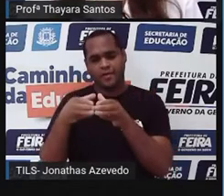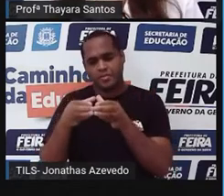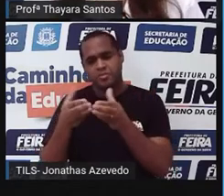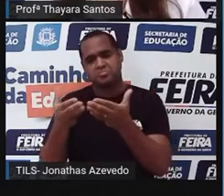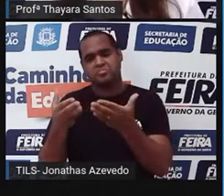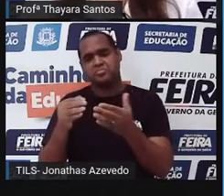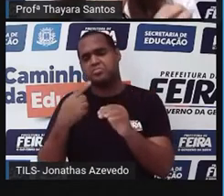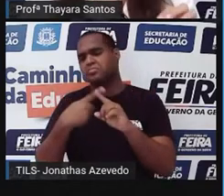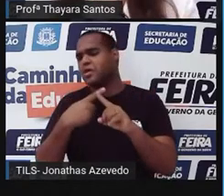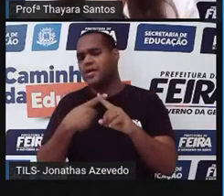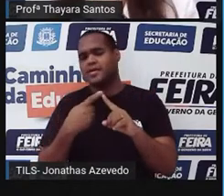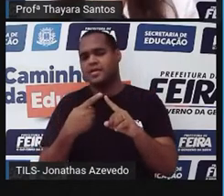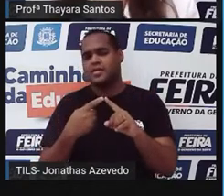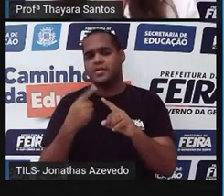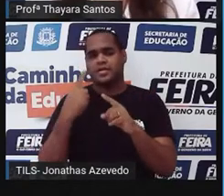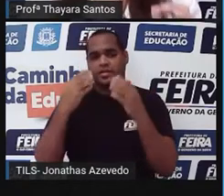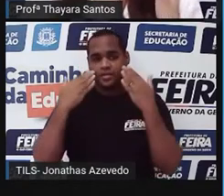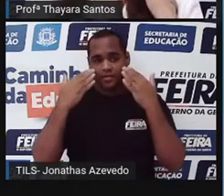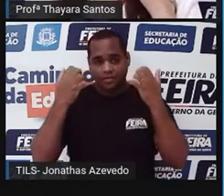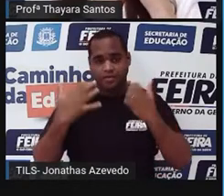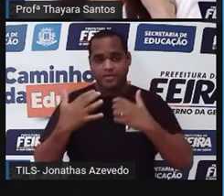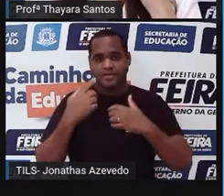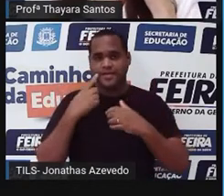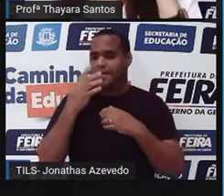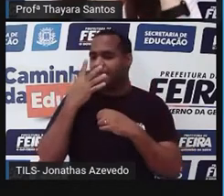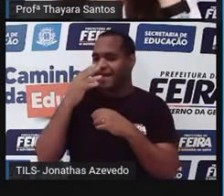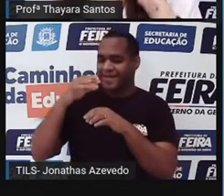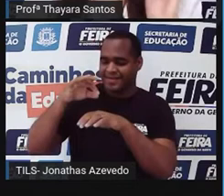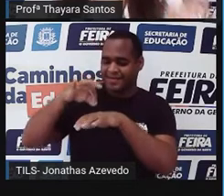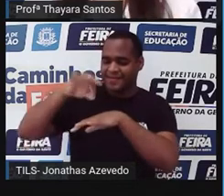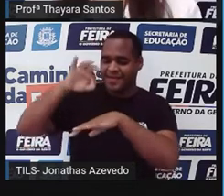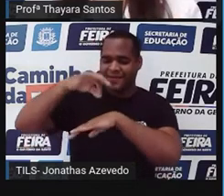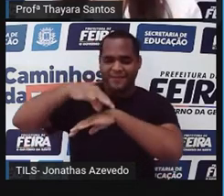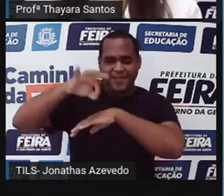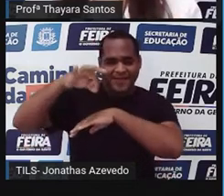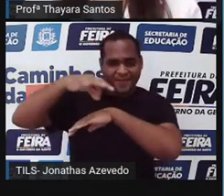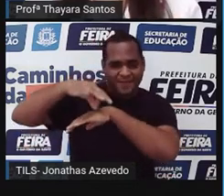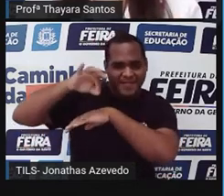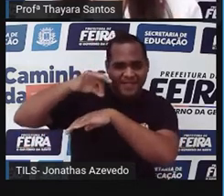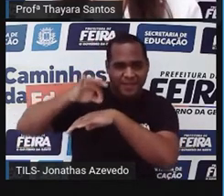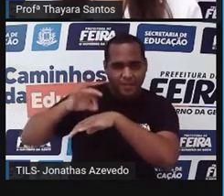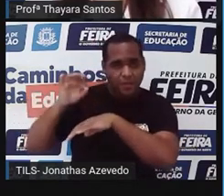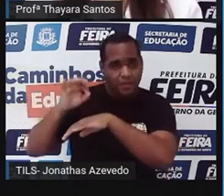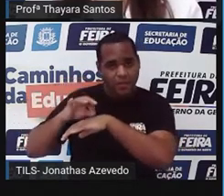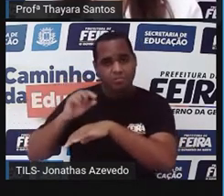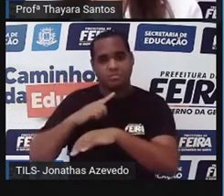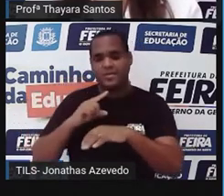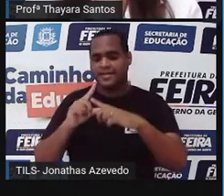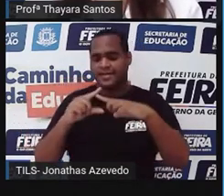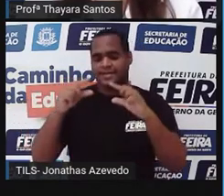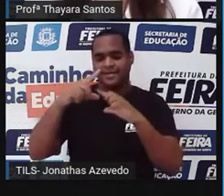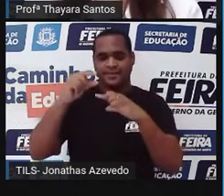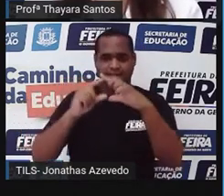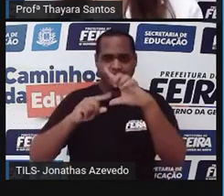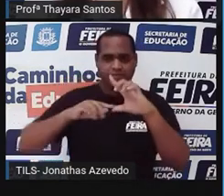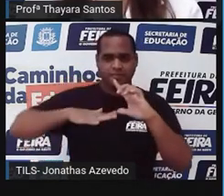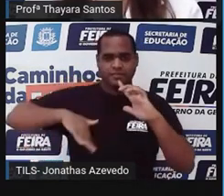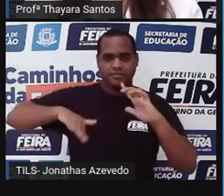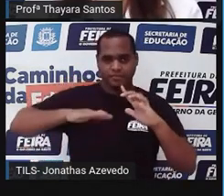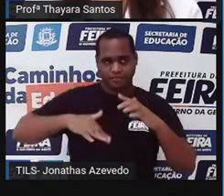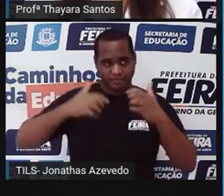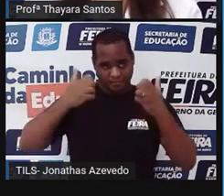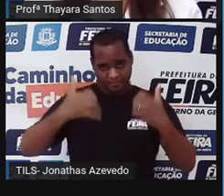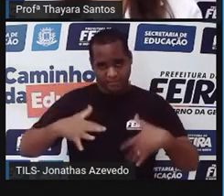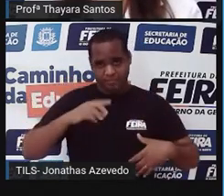nome porque ele apresenta espinhos ali na pele. A gente está vendo aqui no caso da estrela do mar, ela tem esses